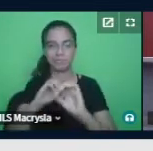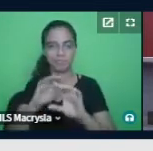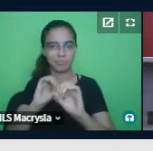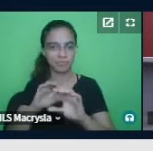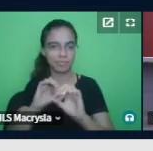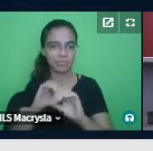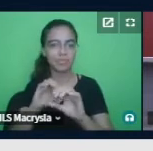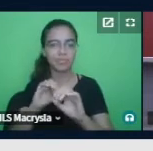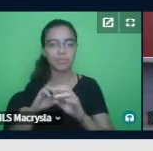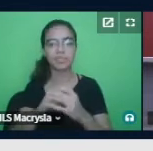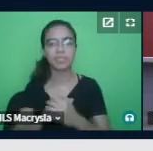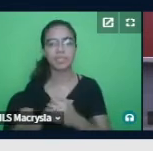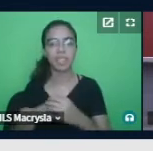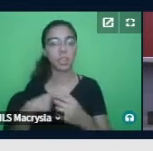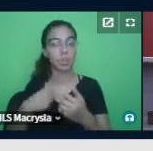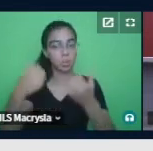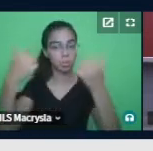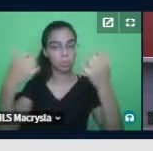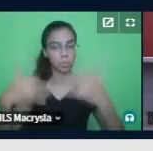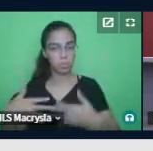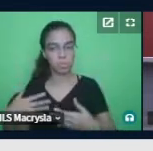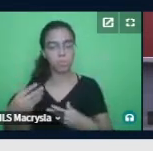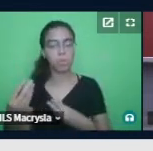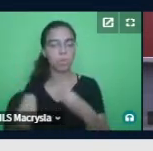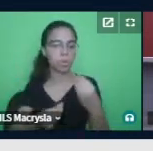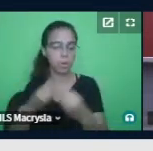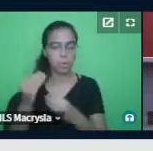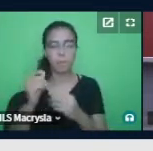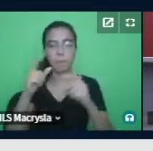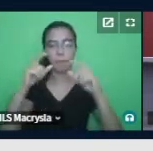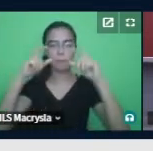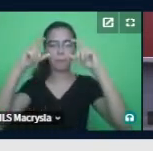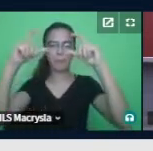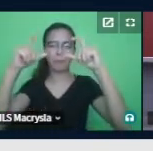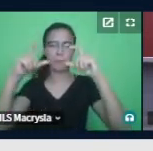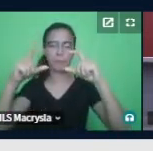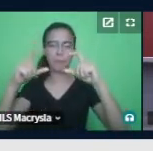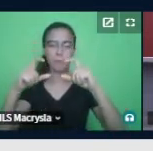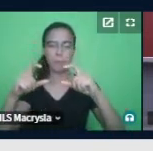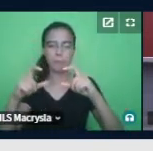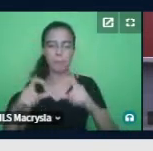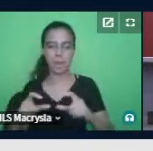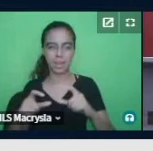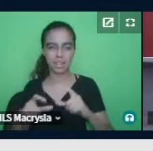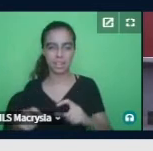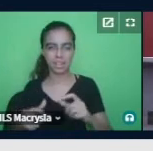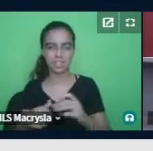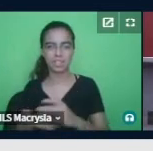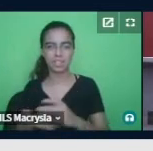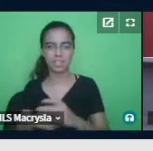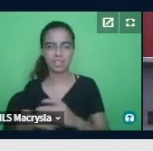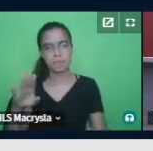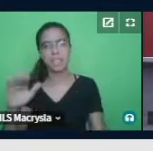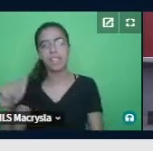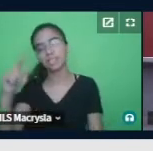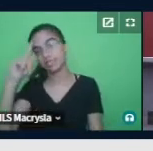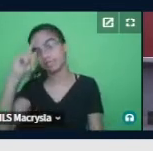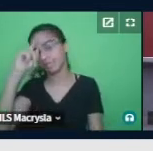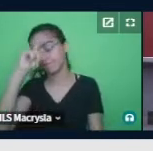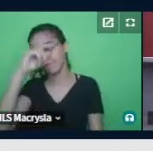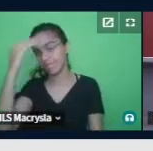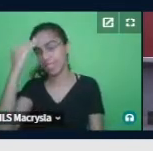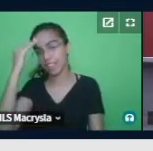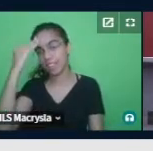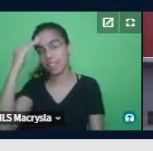explicando as partes de um parágrafo, é uma metáfora, a BIA tem dificuldade em entender metáforas, então o que que eu